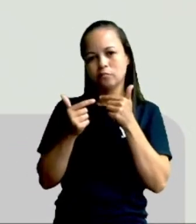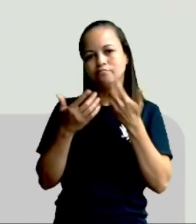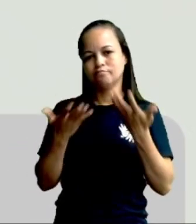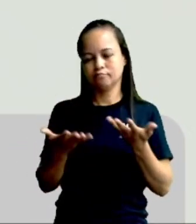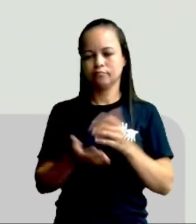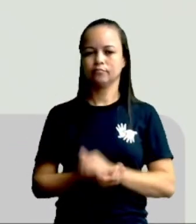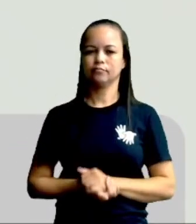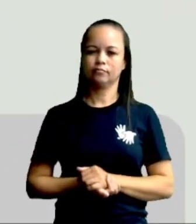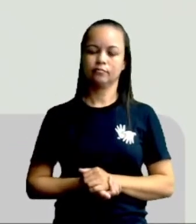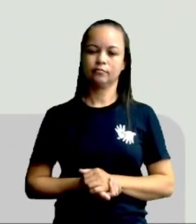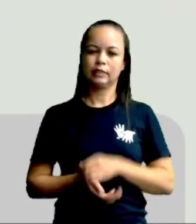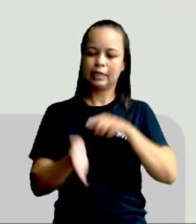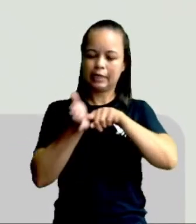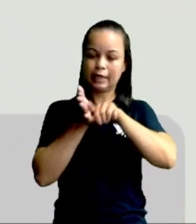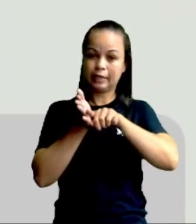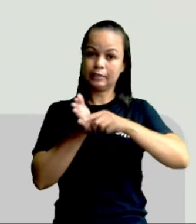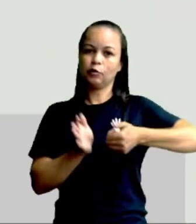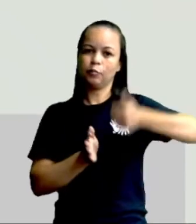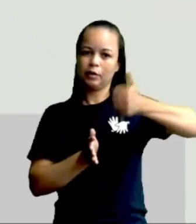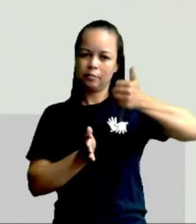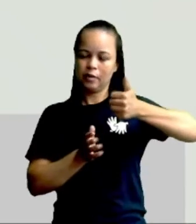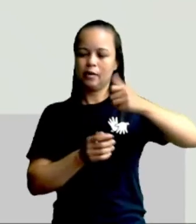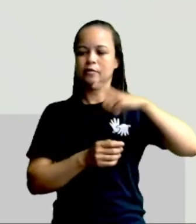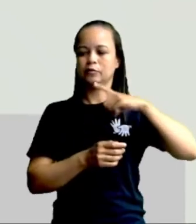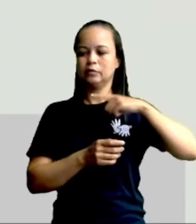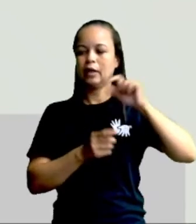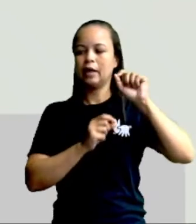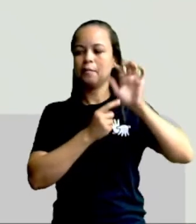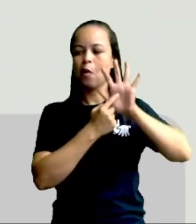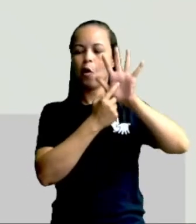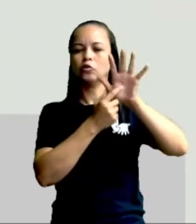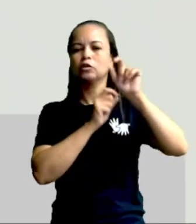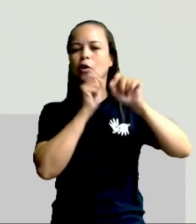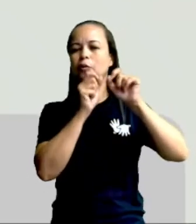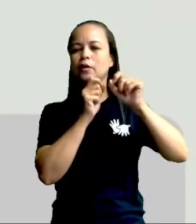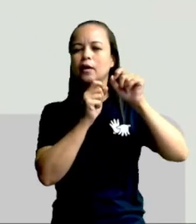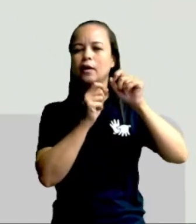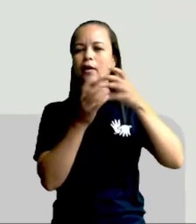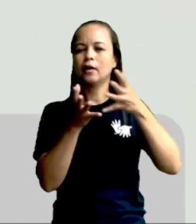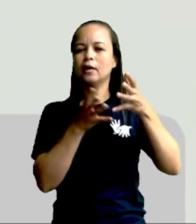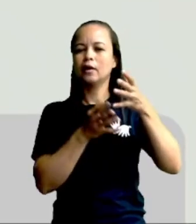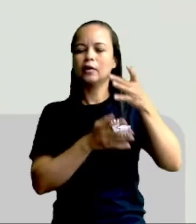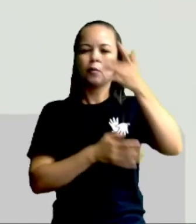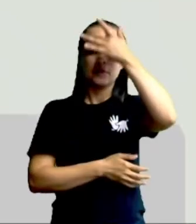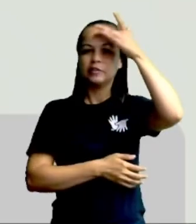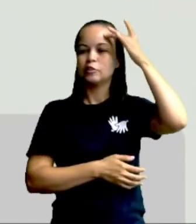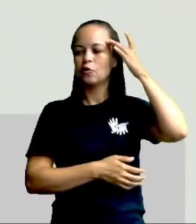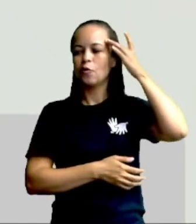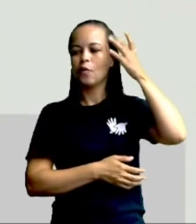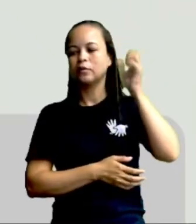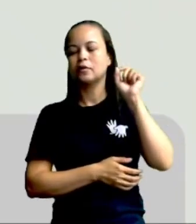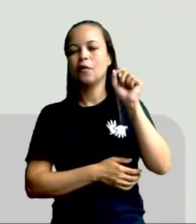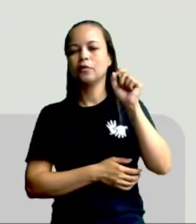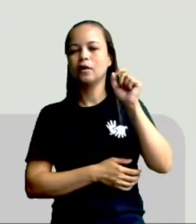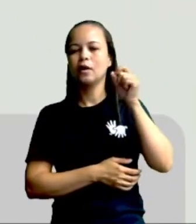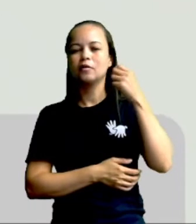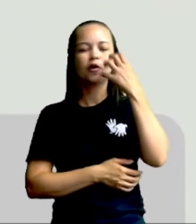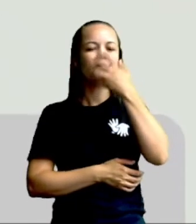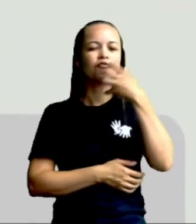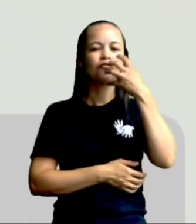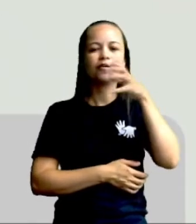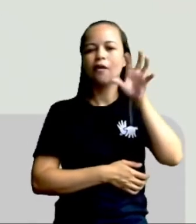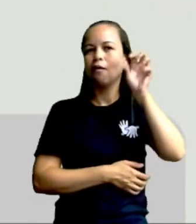Gente, analisando o primeiro, nós temos aí um balãozinho que indica o quê? Que alguém está ouvindo uma música, tem aí uma ideia de